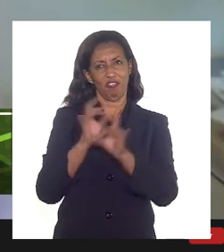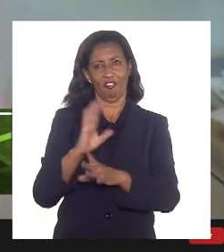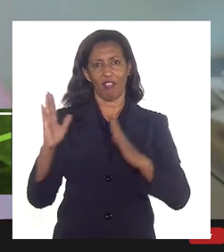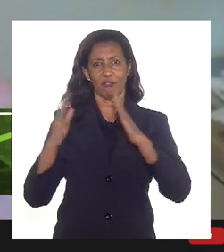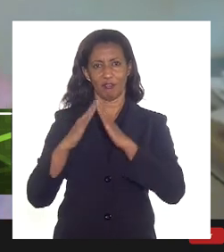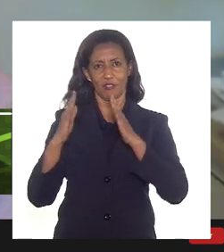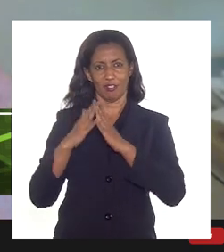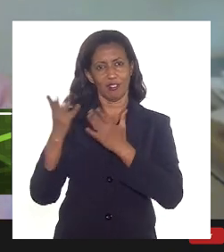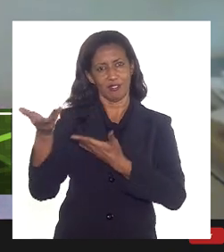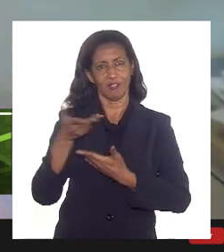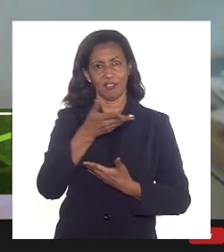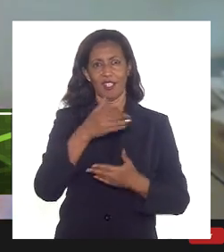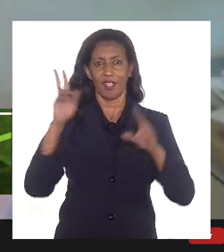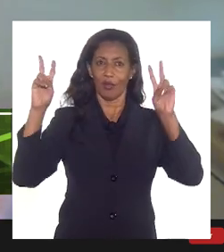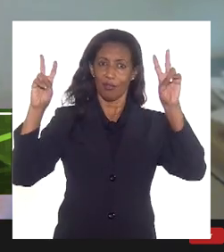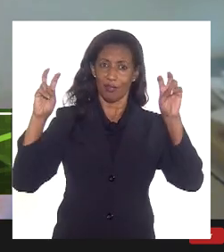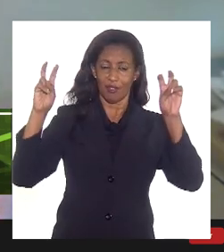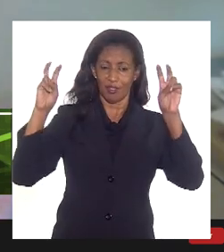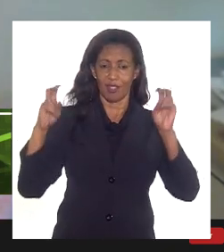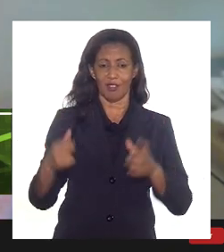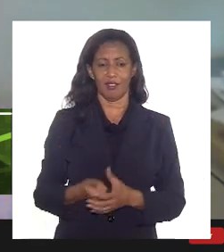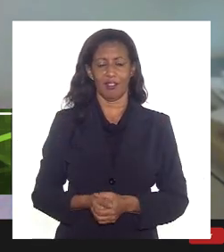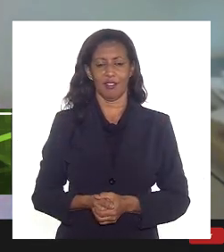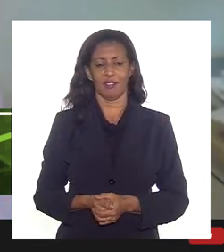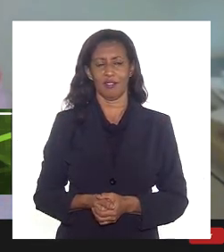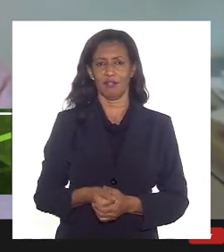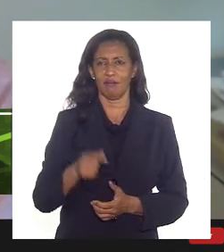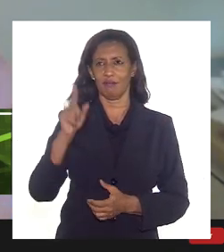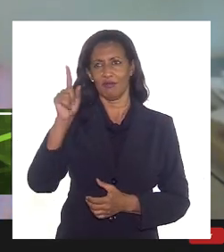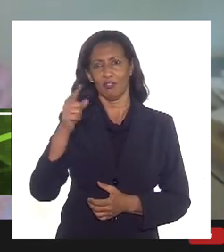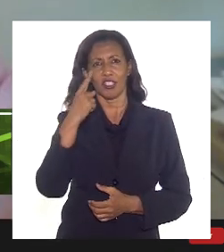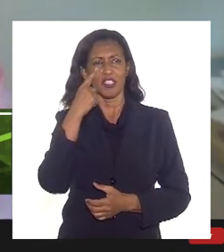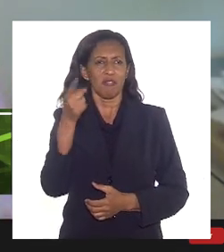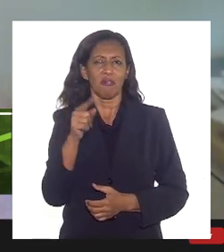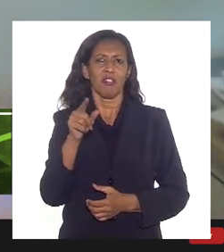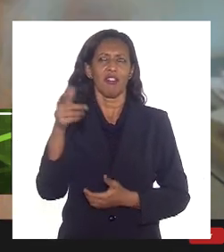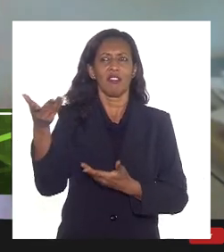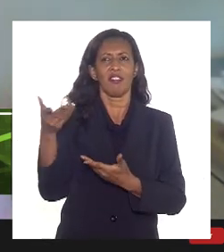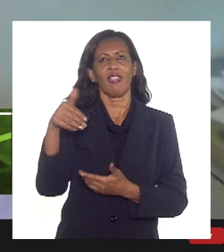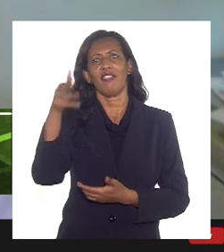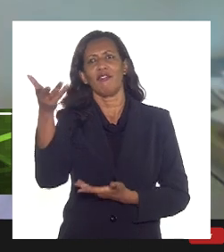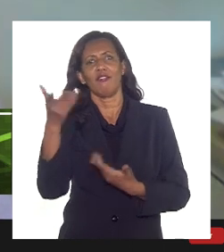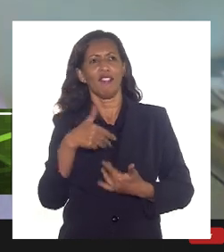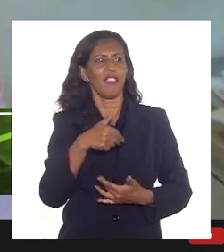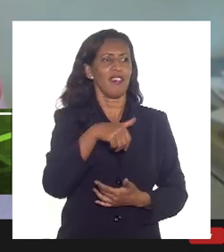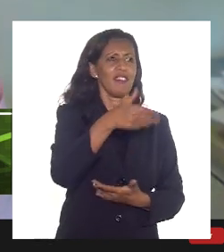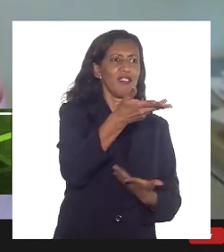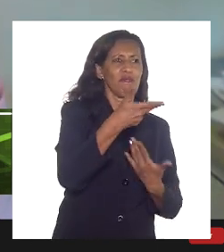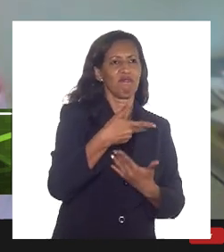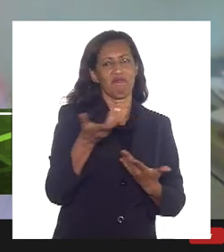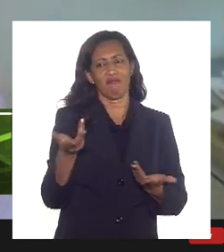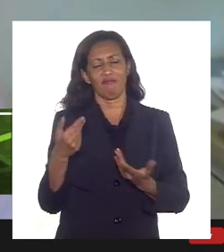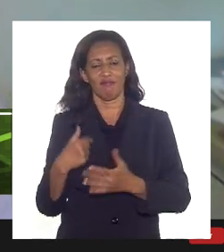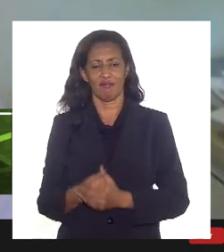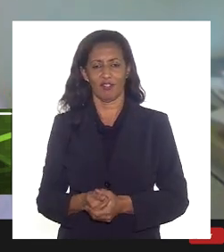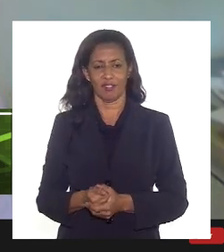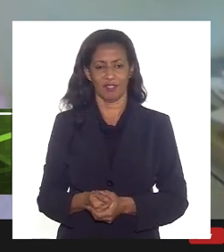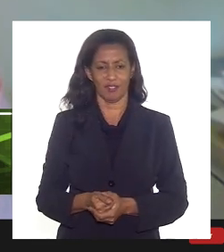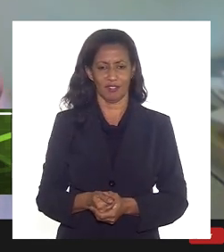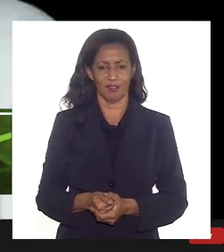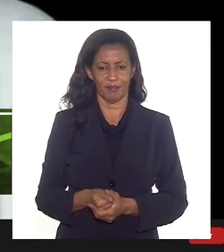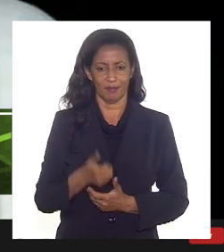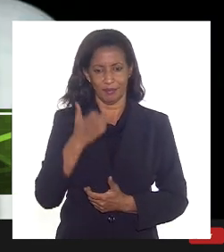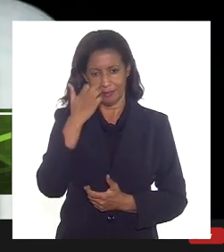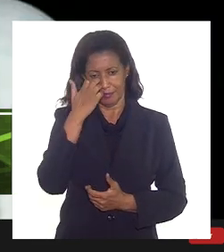Em função do tema, os senhores vão definindo quem vem, quem não vem, aí o critério é do senhor. E quando